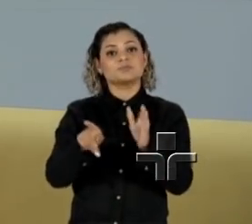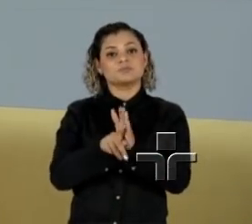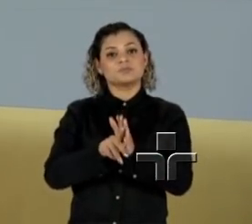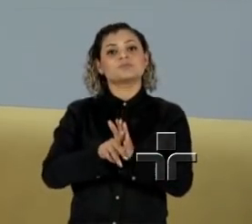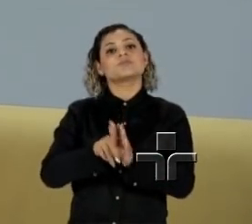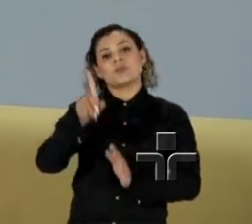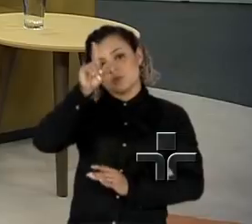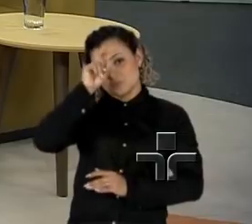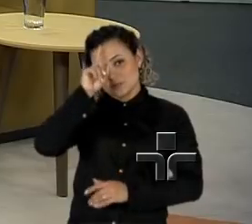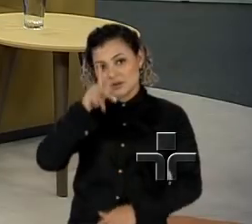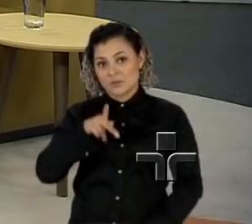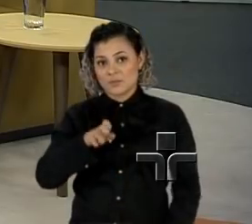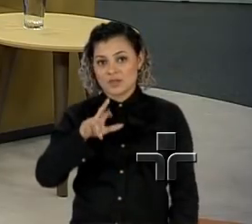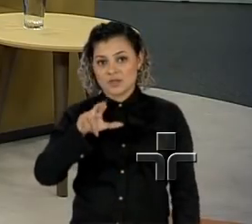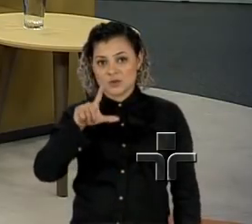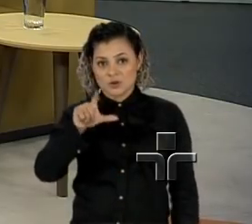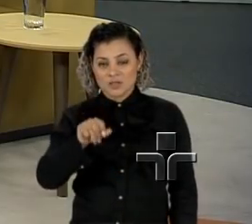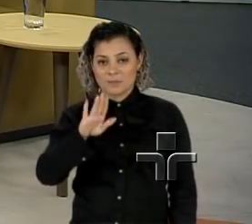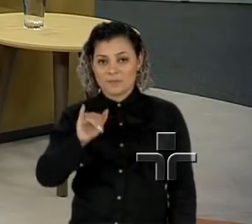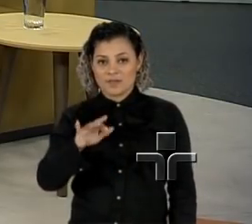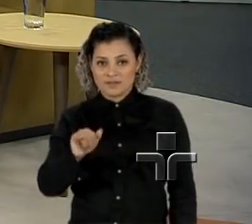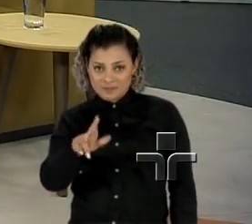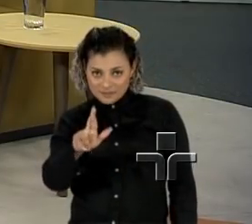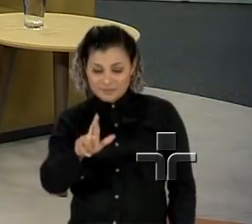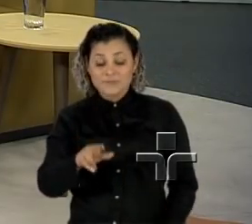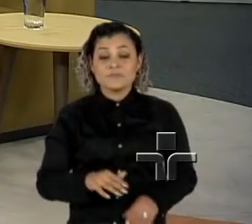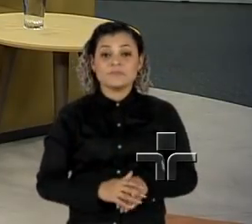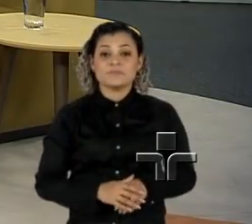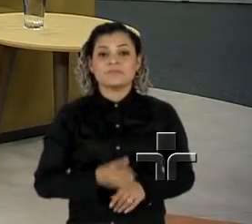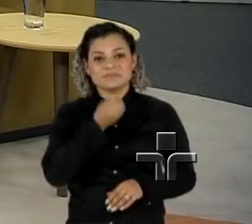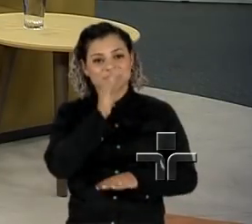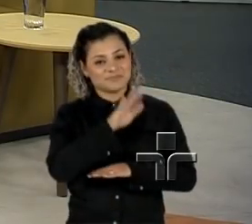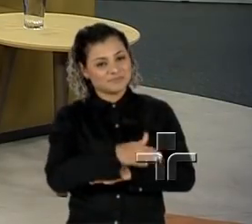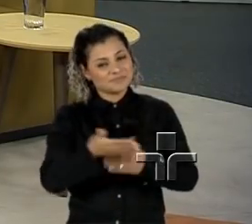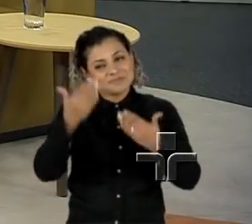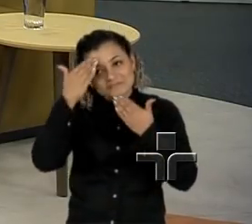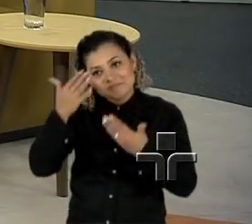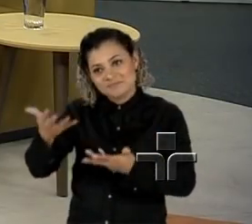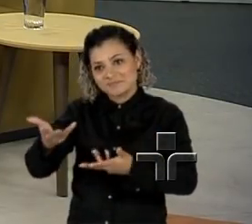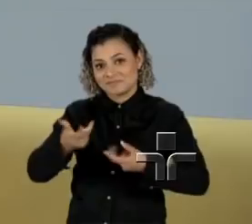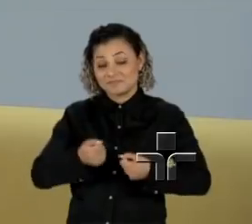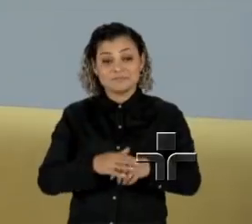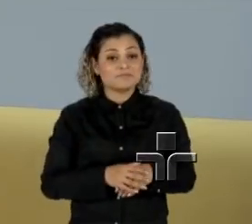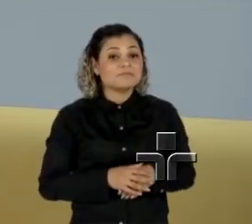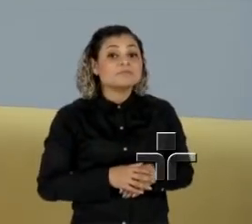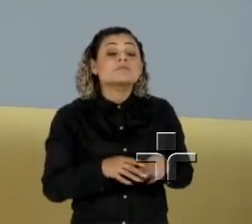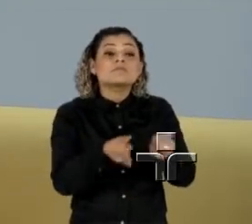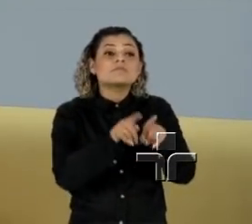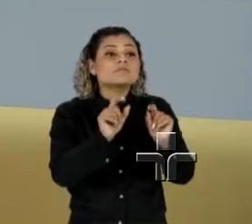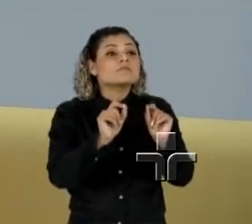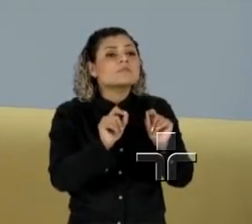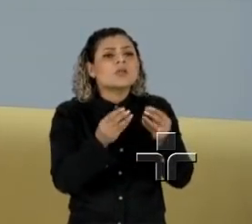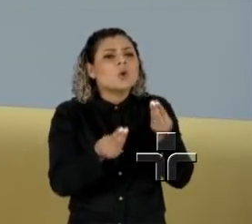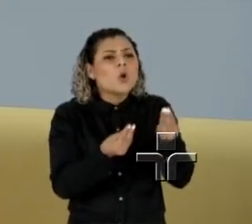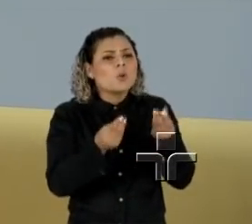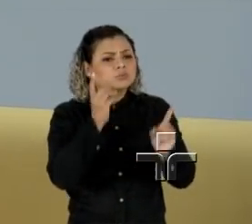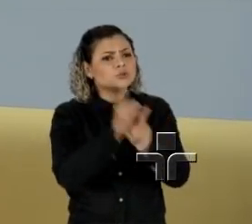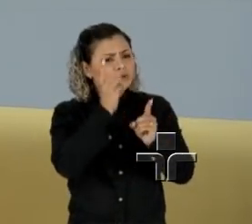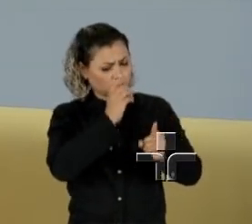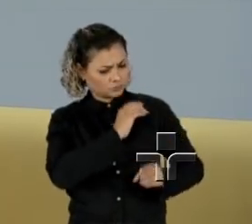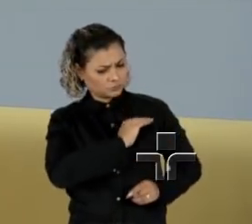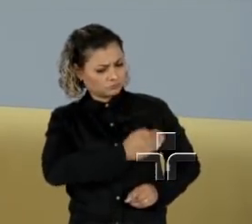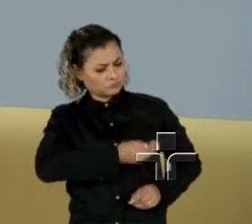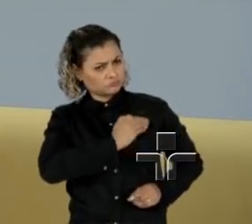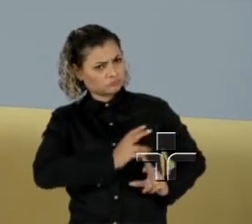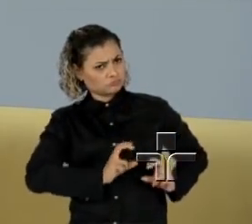Pérola Baiton. Doutor André, boa tarde. Boa boa tarde. por estar aqui conosco. Bom, doutor, a melhor forma de se fazer o diagnóstico